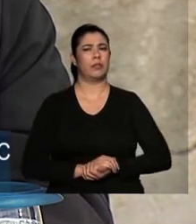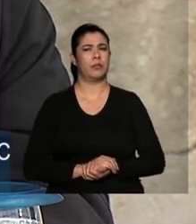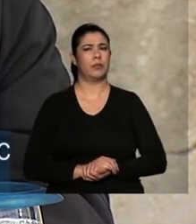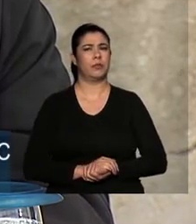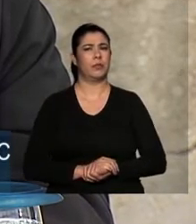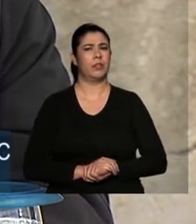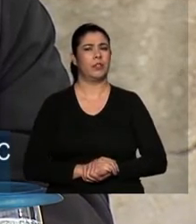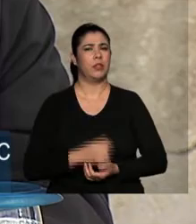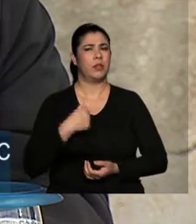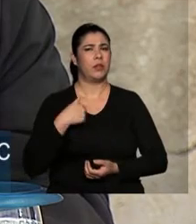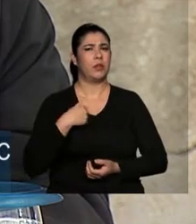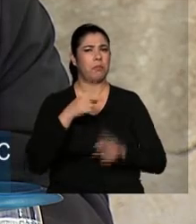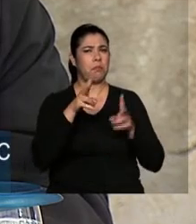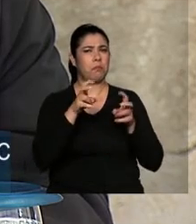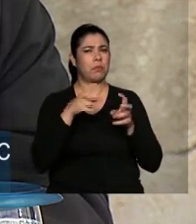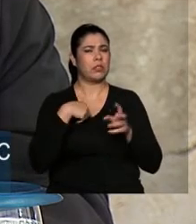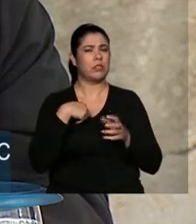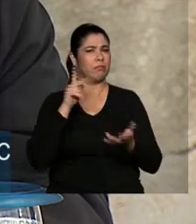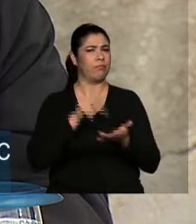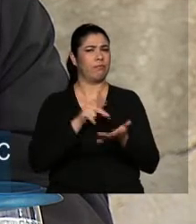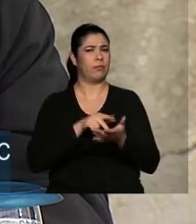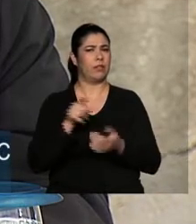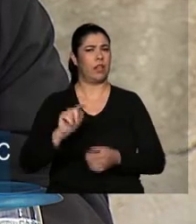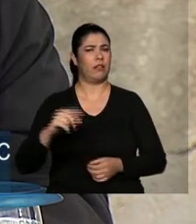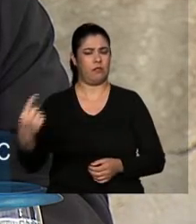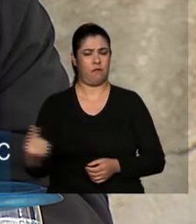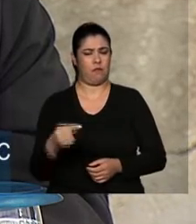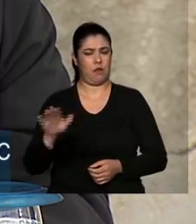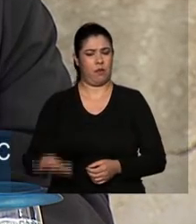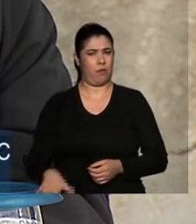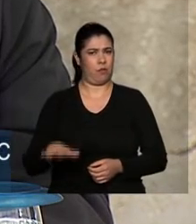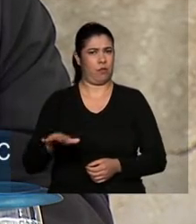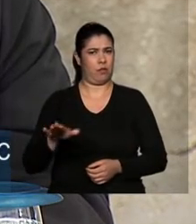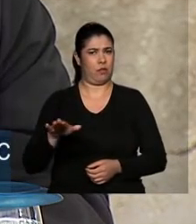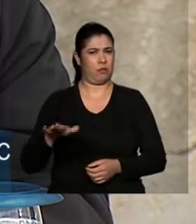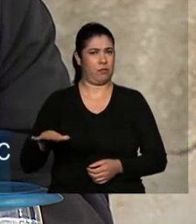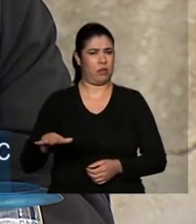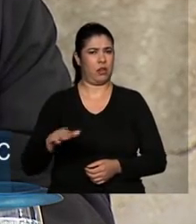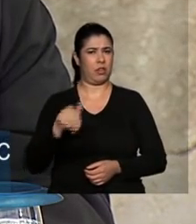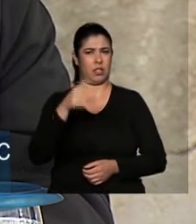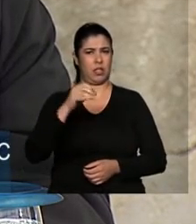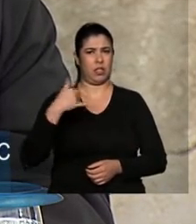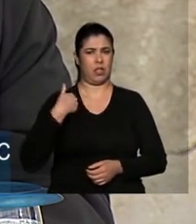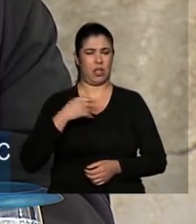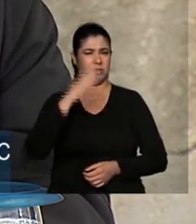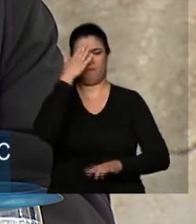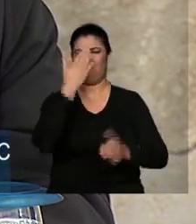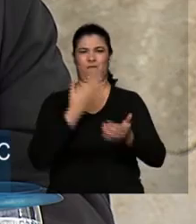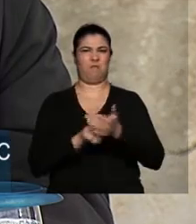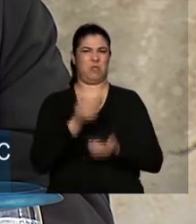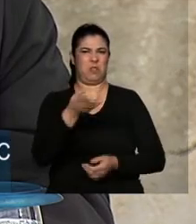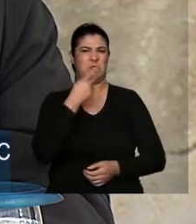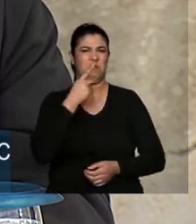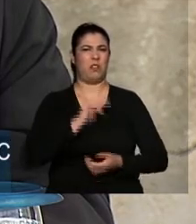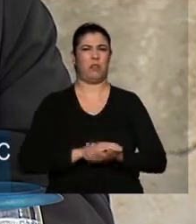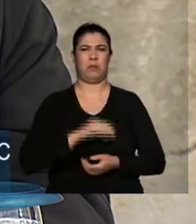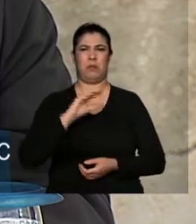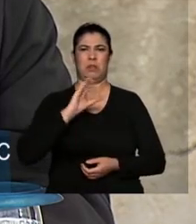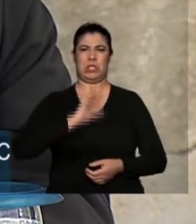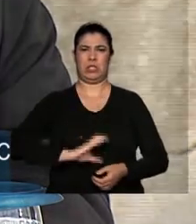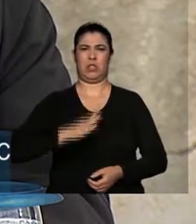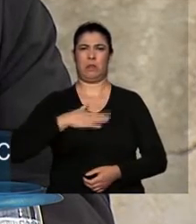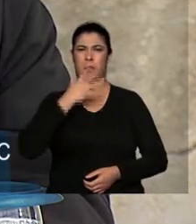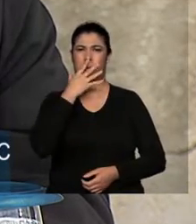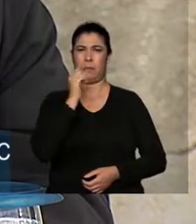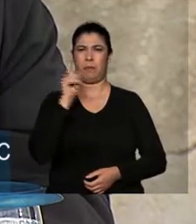E vejam que chocante e real o que ele me disse. Eu não acredito em cidadania. Meu pai sofreu